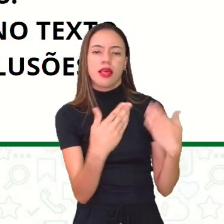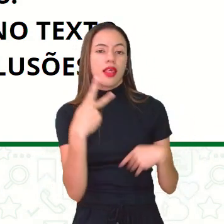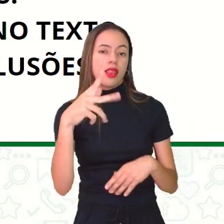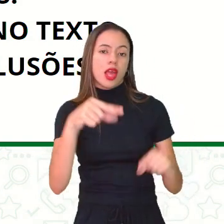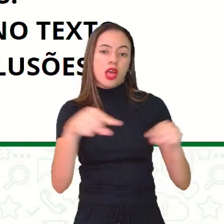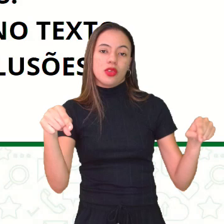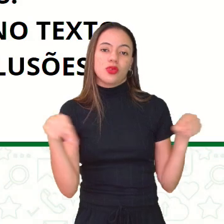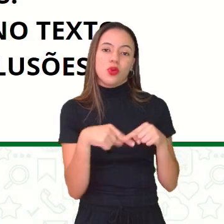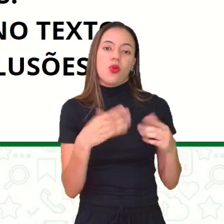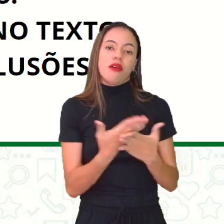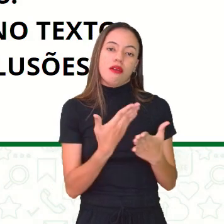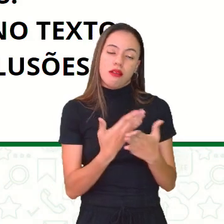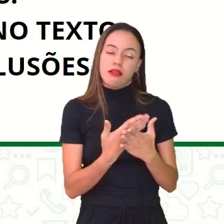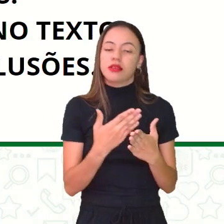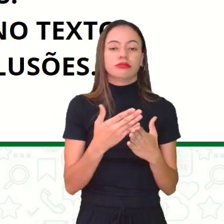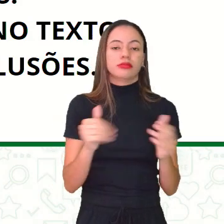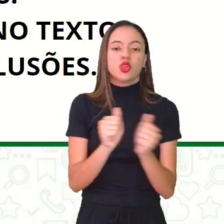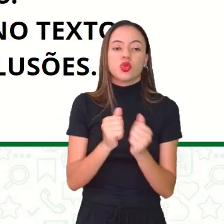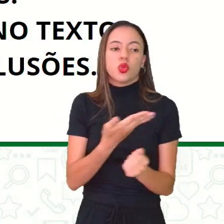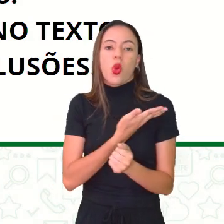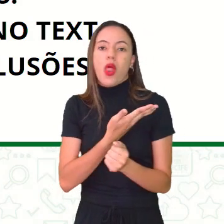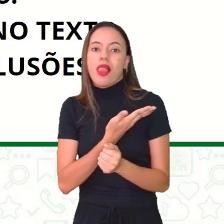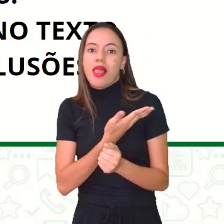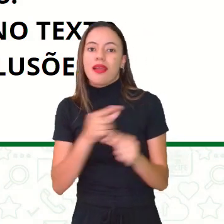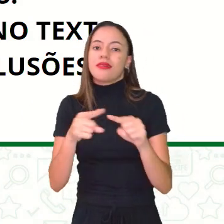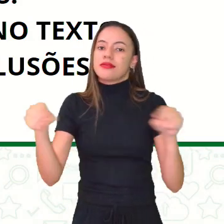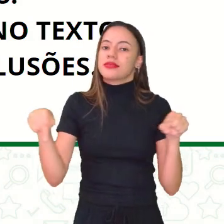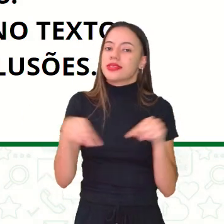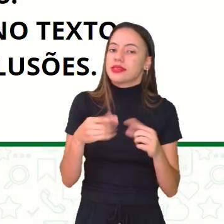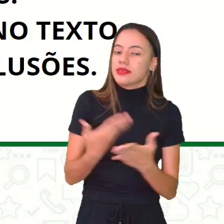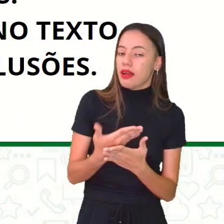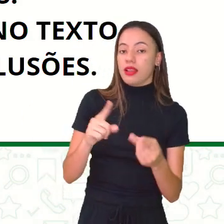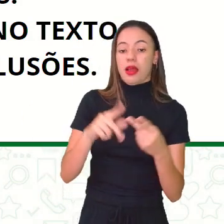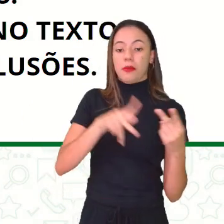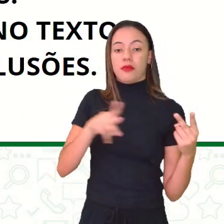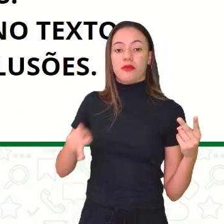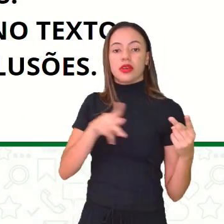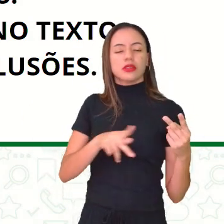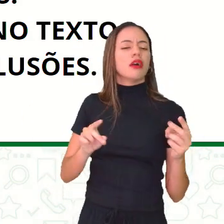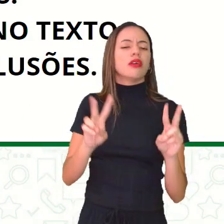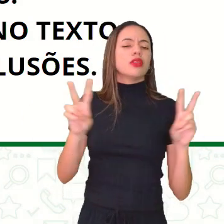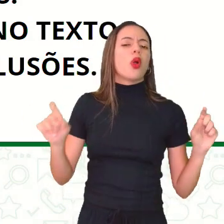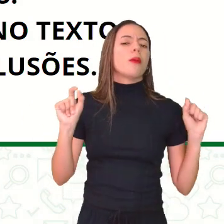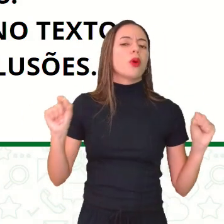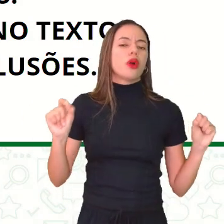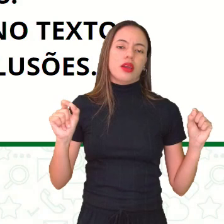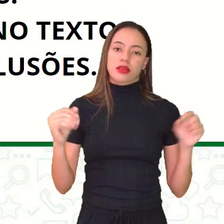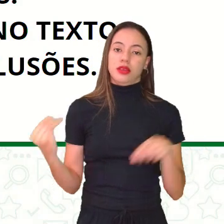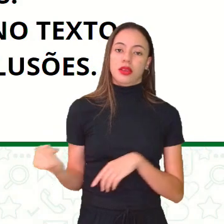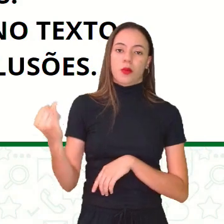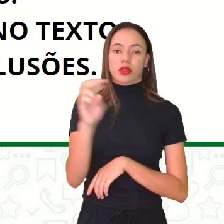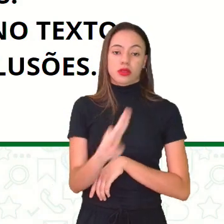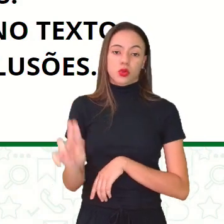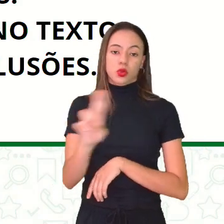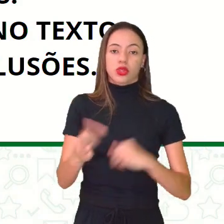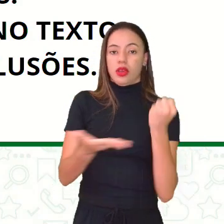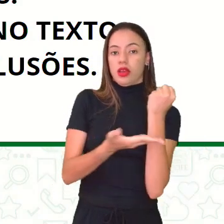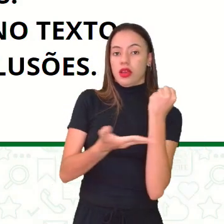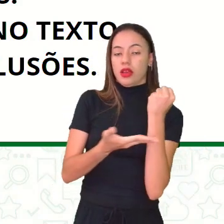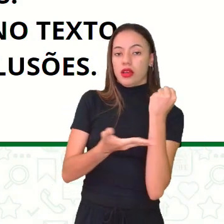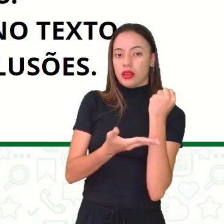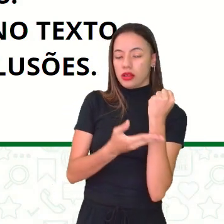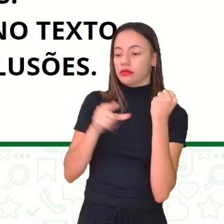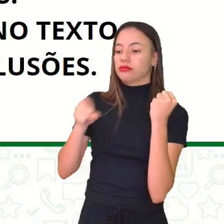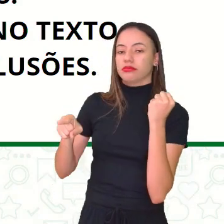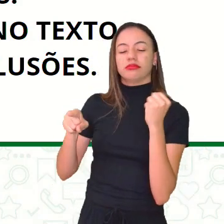sua sala de aula, conversar com seus colegas de sala, conversa com a professora. Sobre a importância de usar garrafas e sacolas